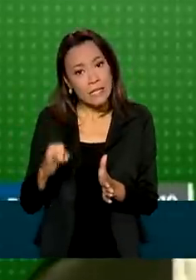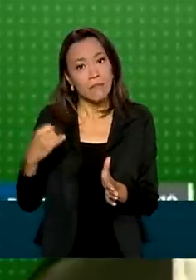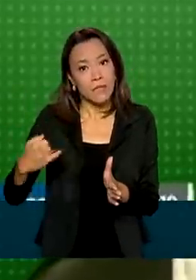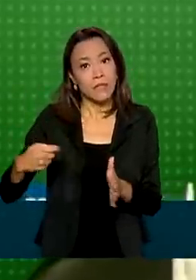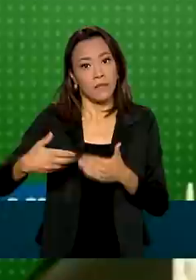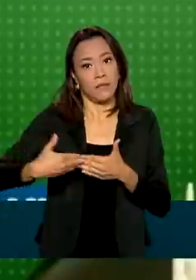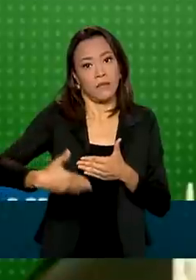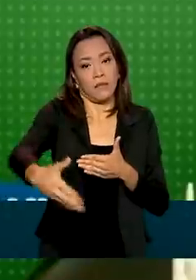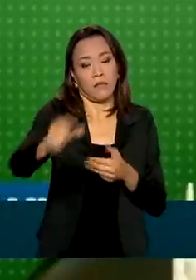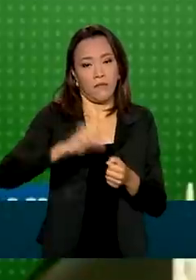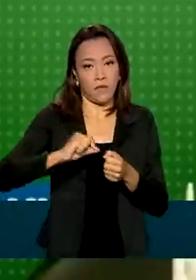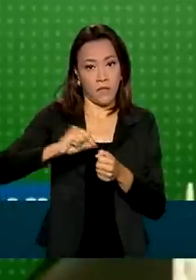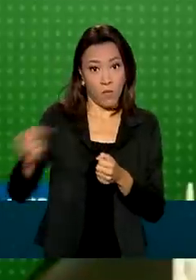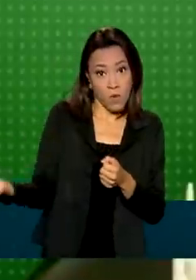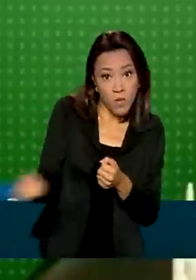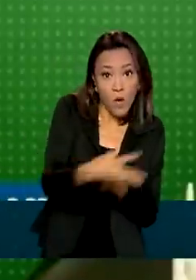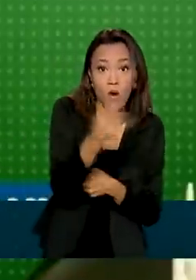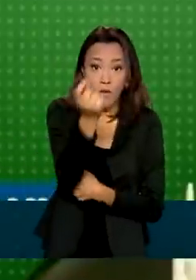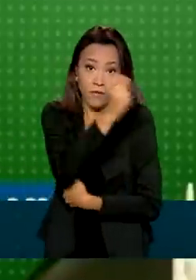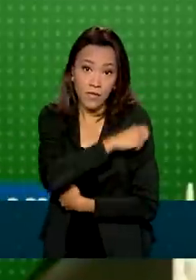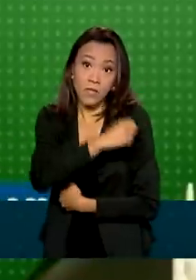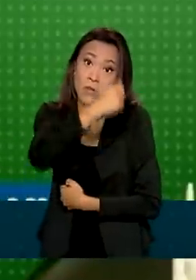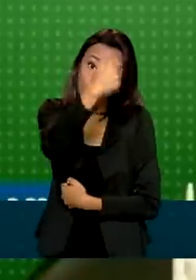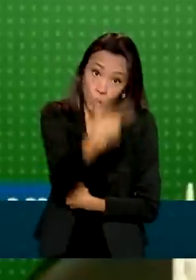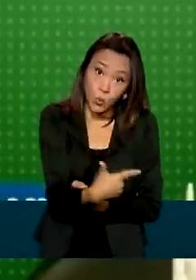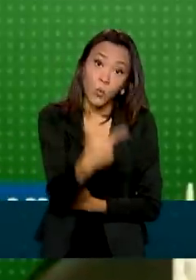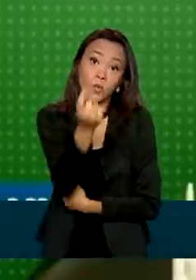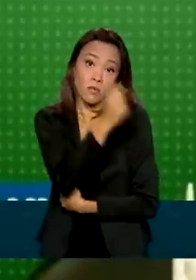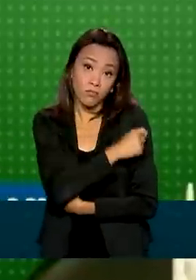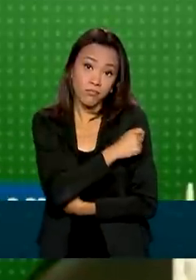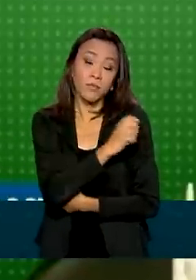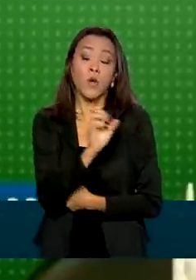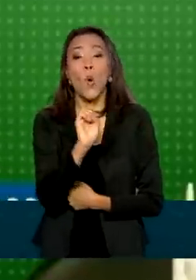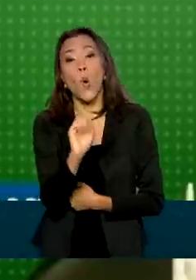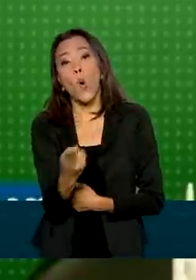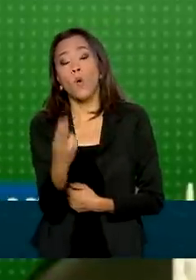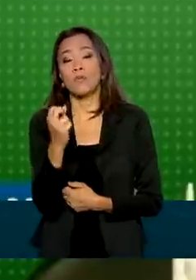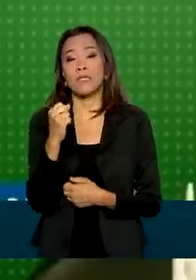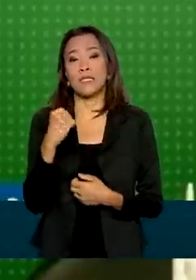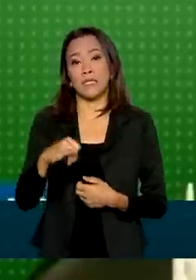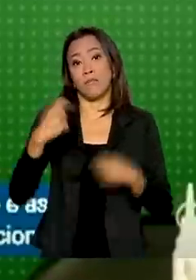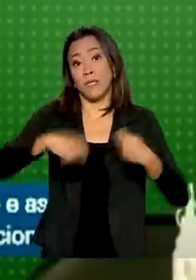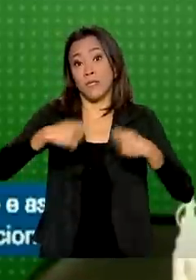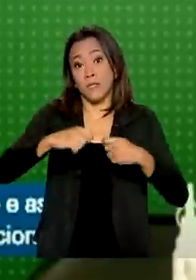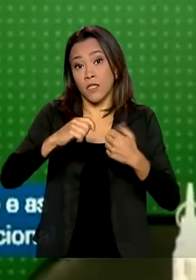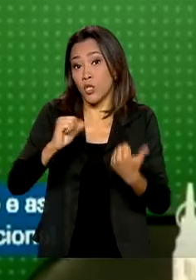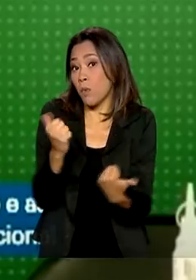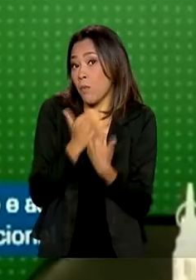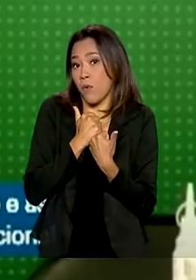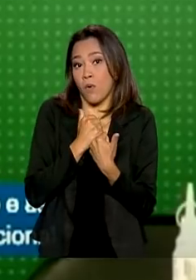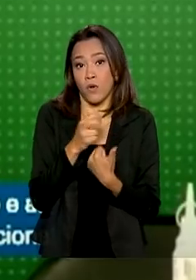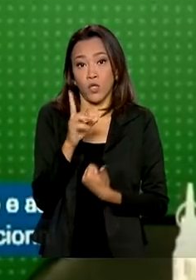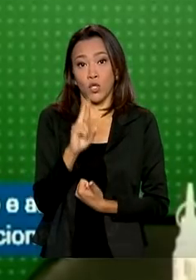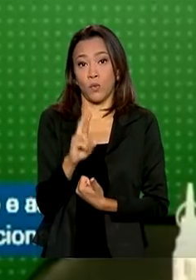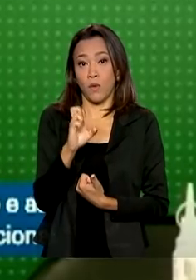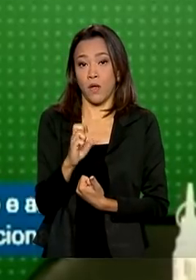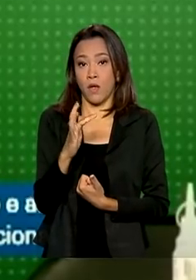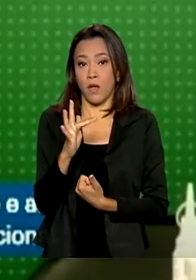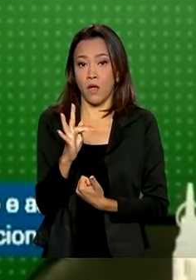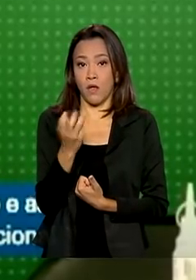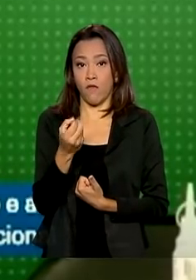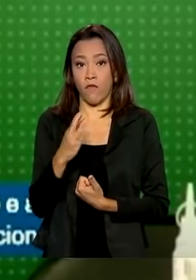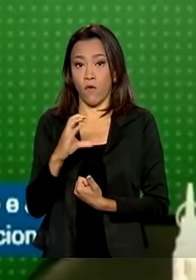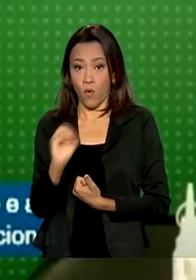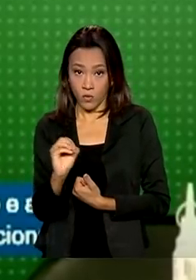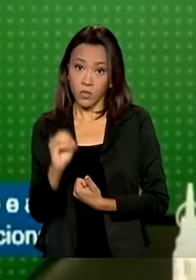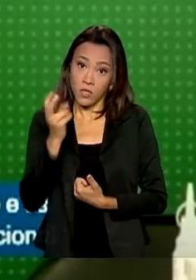nova vacinação como fazemos hoje, com duas doses, se apenas precisaremos de um reforço, se o reforço é com o mesmo agente